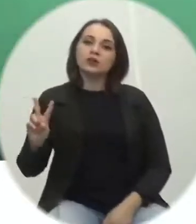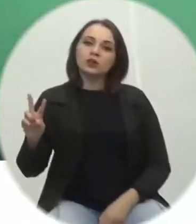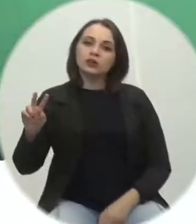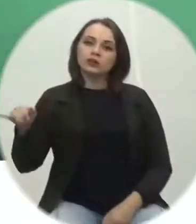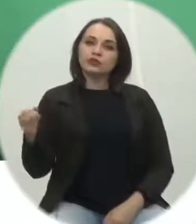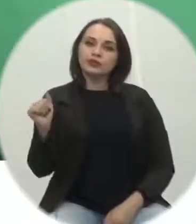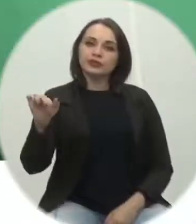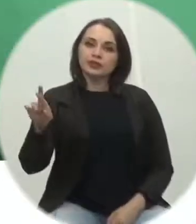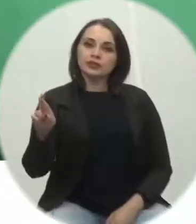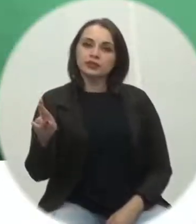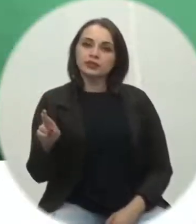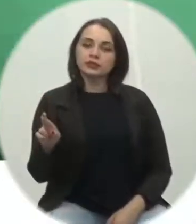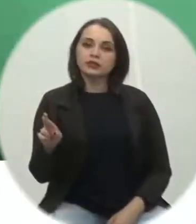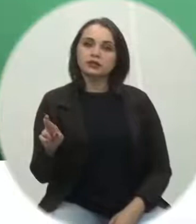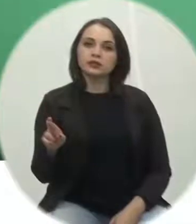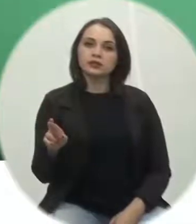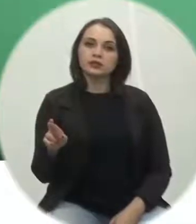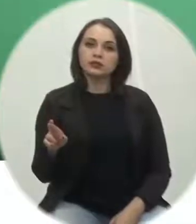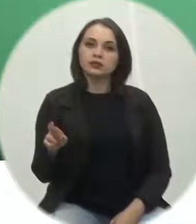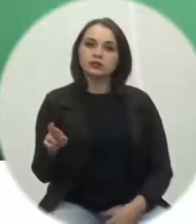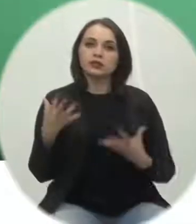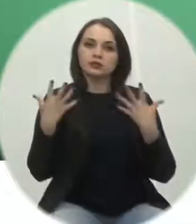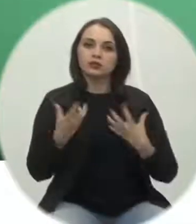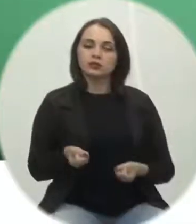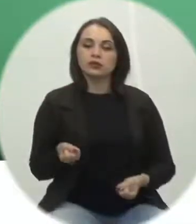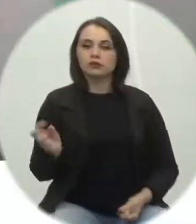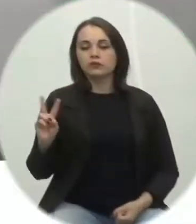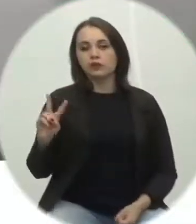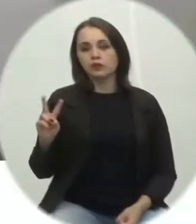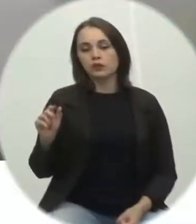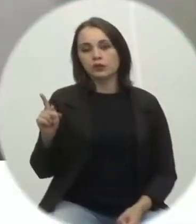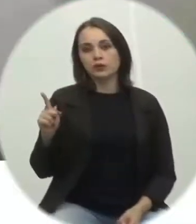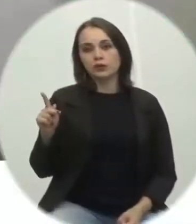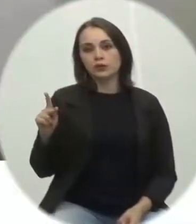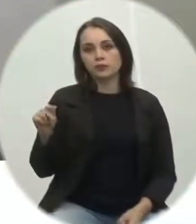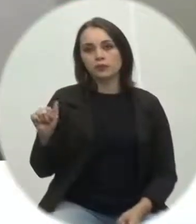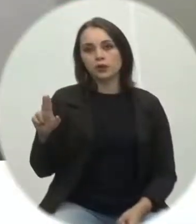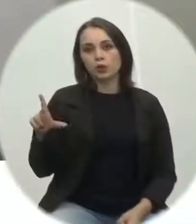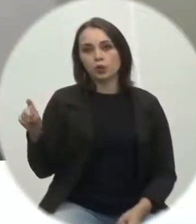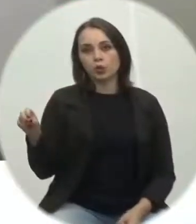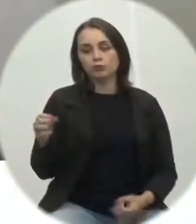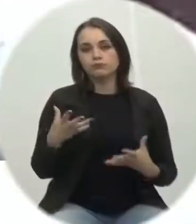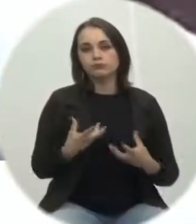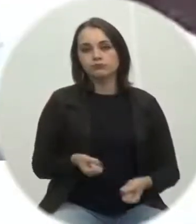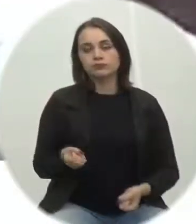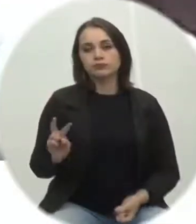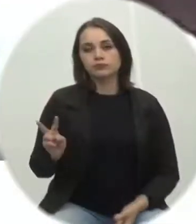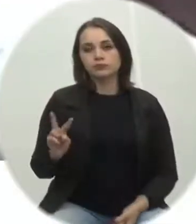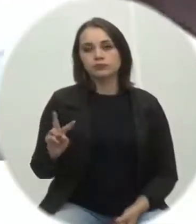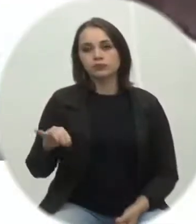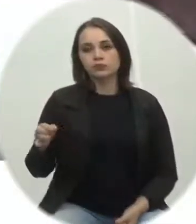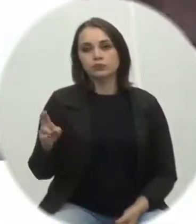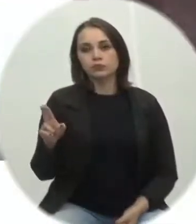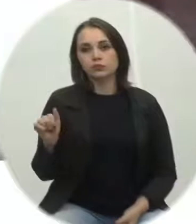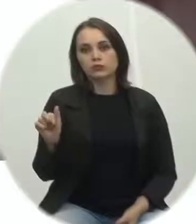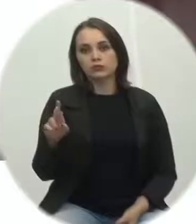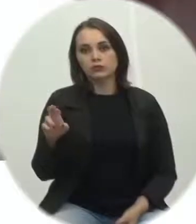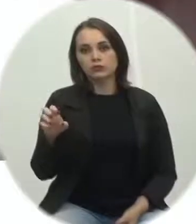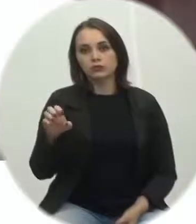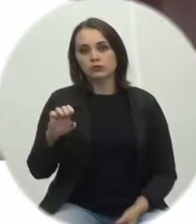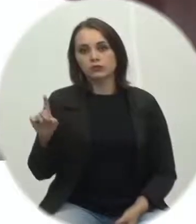Alexandre. A favor. A favor, vereador Paulo Ferrarese. A favor. A favor, vereador Juarez Jesus.